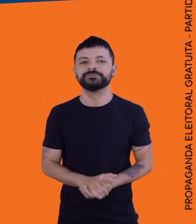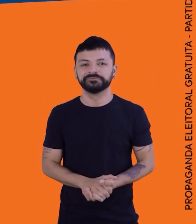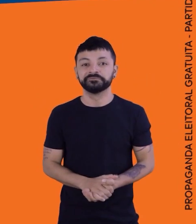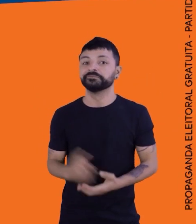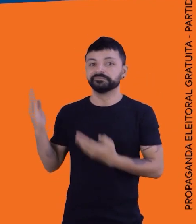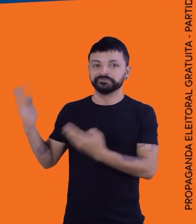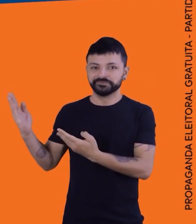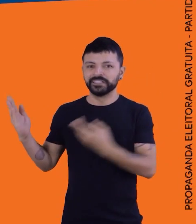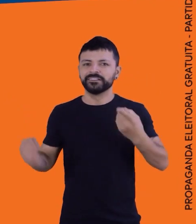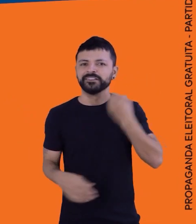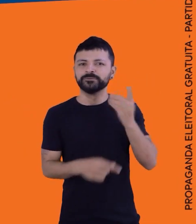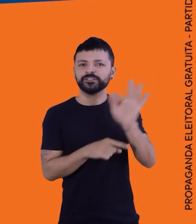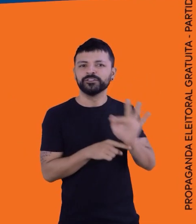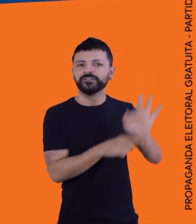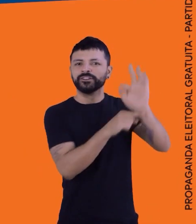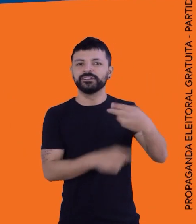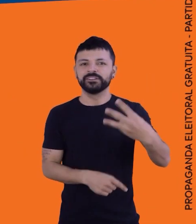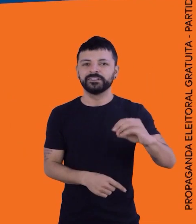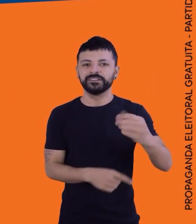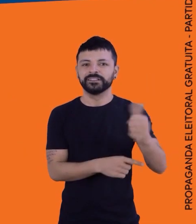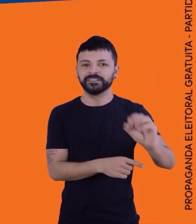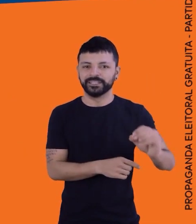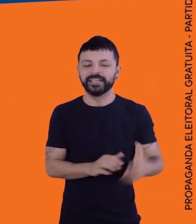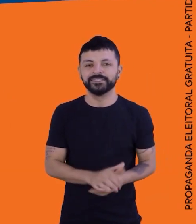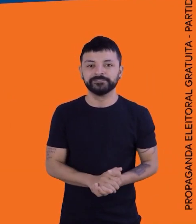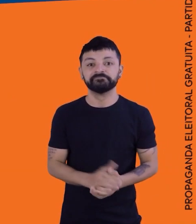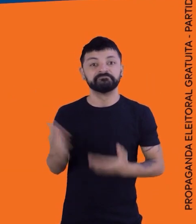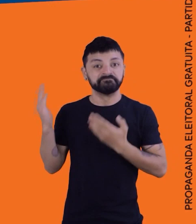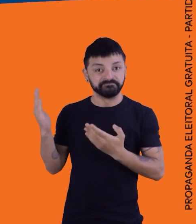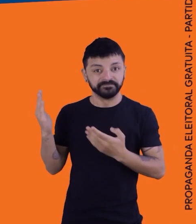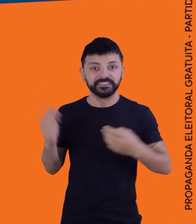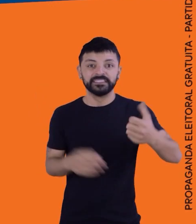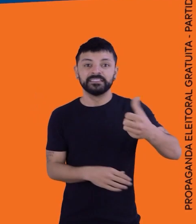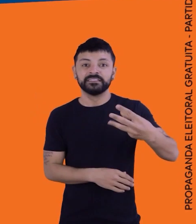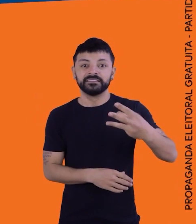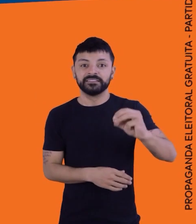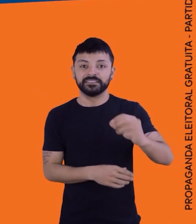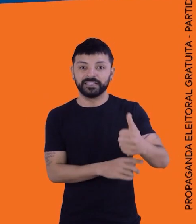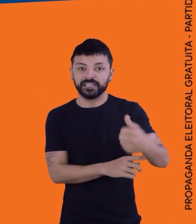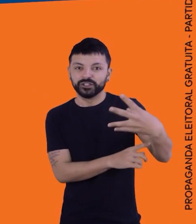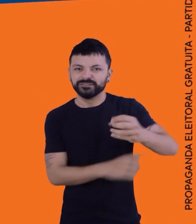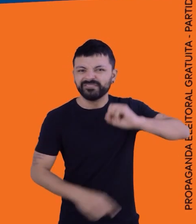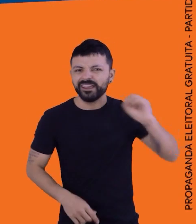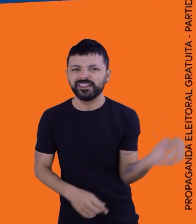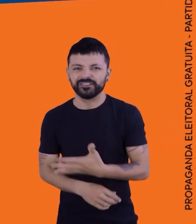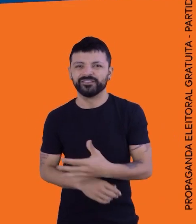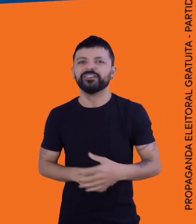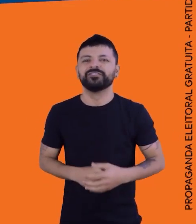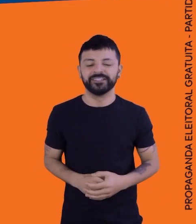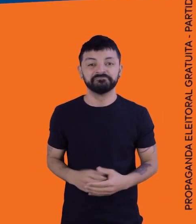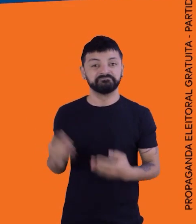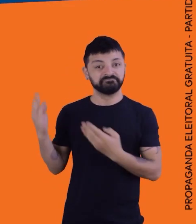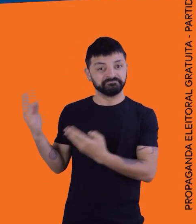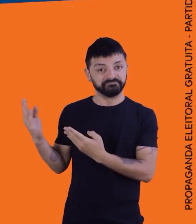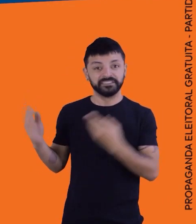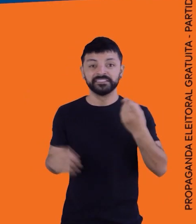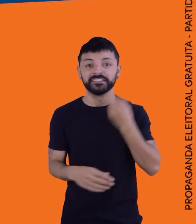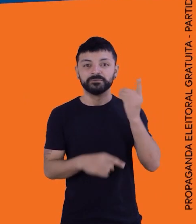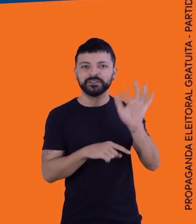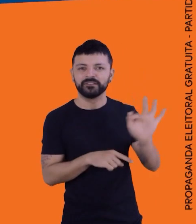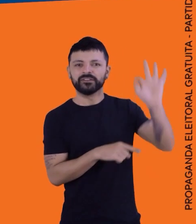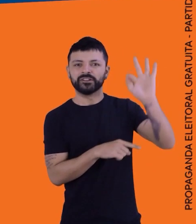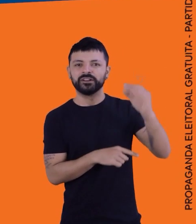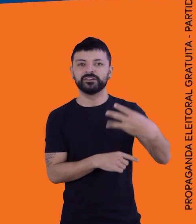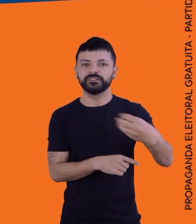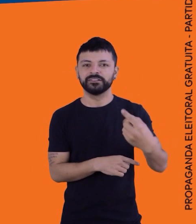José Serlei, deputada federal, 3010 Iris Allen, 3014, para renovar Arine de Jesus,